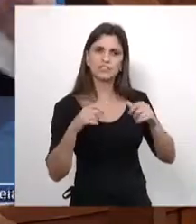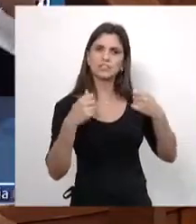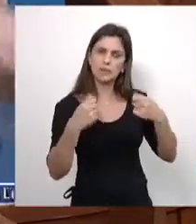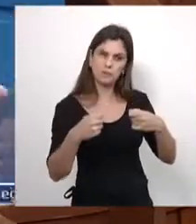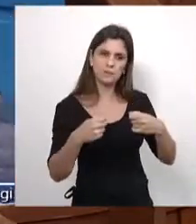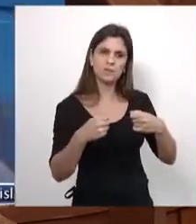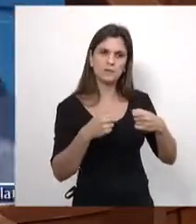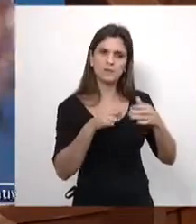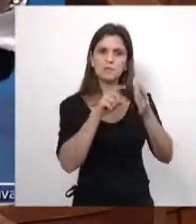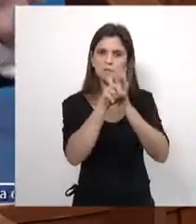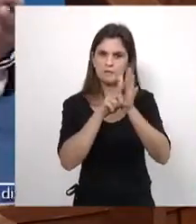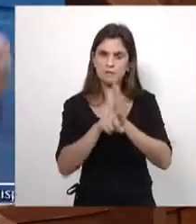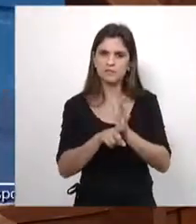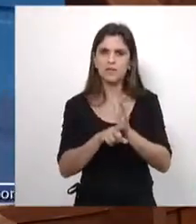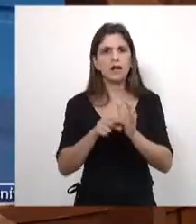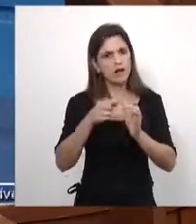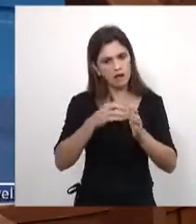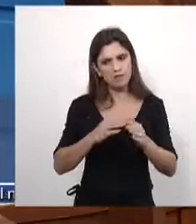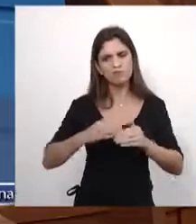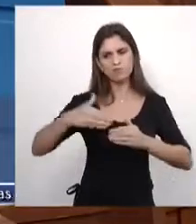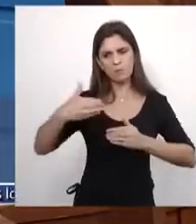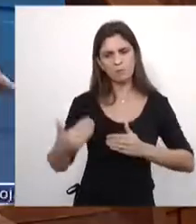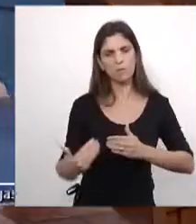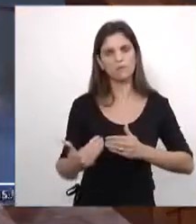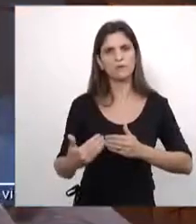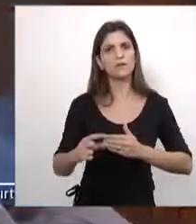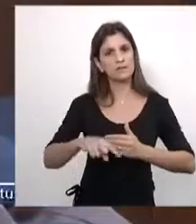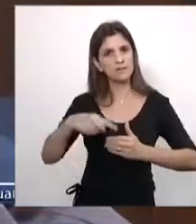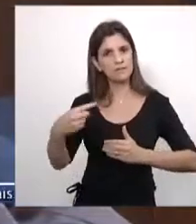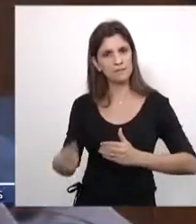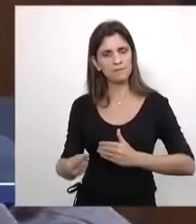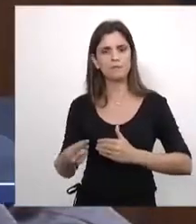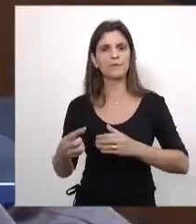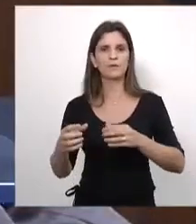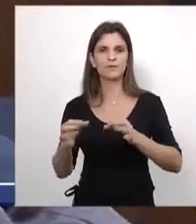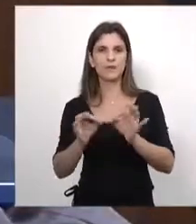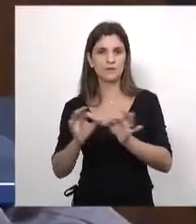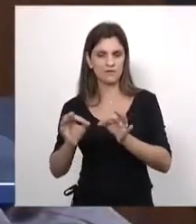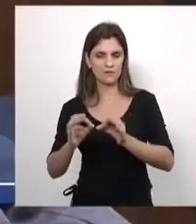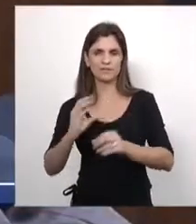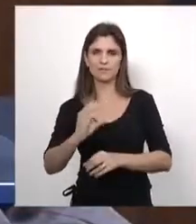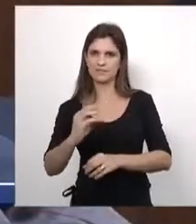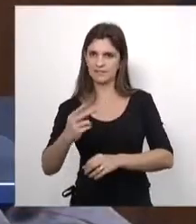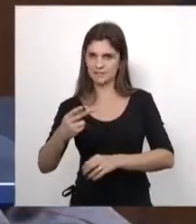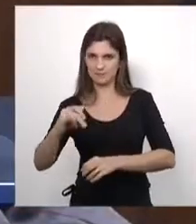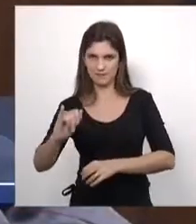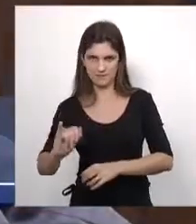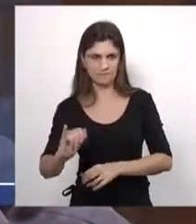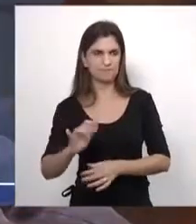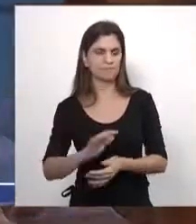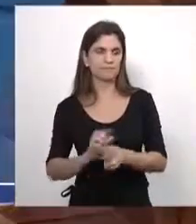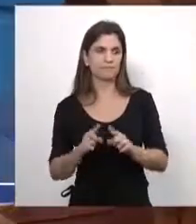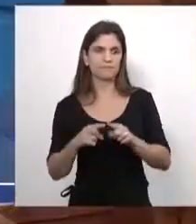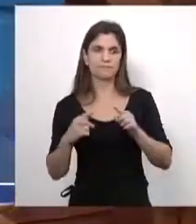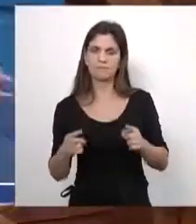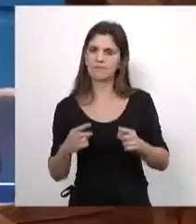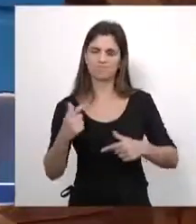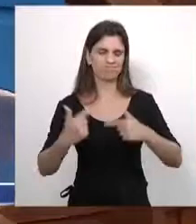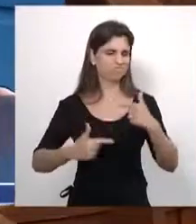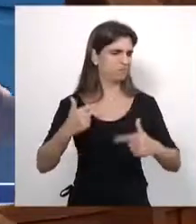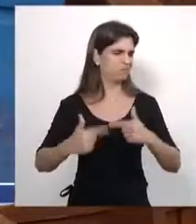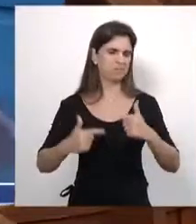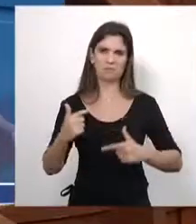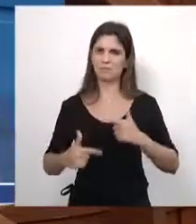respeitada. É isso que eu vejo, é isso que eu tenho. Agora, sem fato determinante, simplesmente colocar, para colocar e para fazer politicagem em cima,